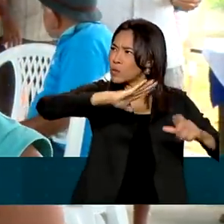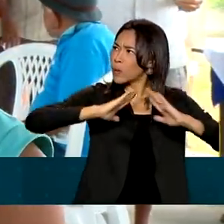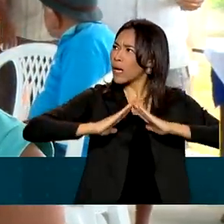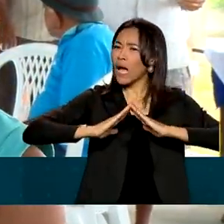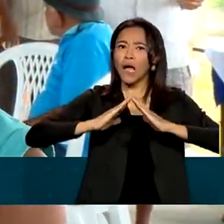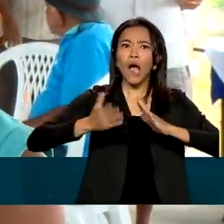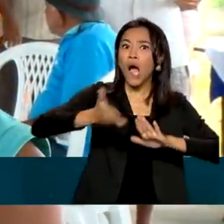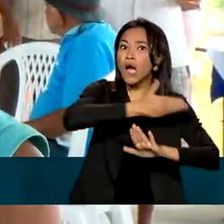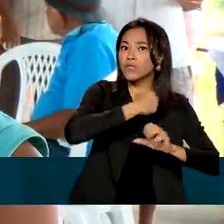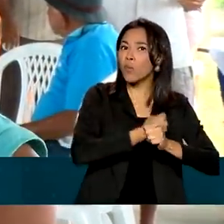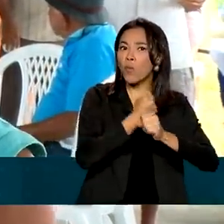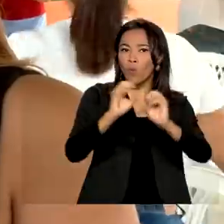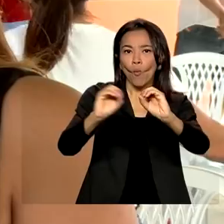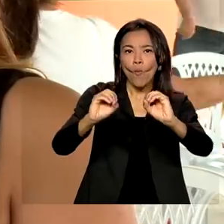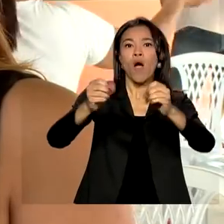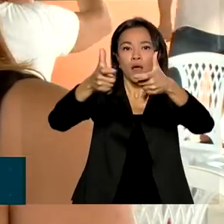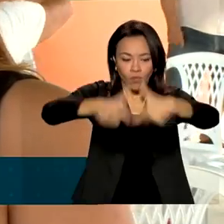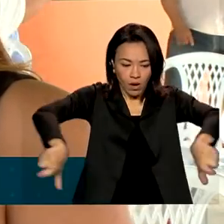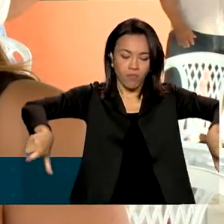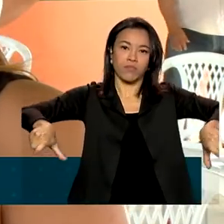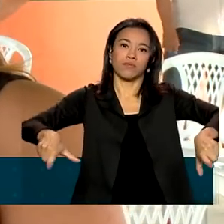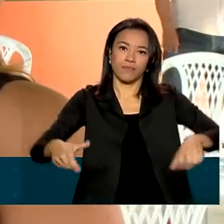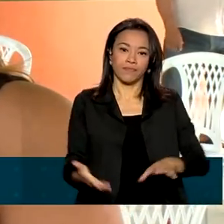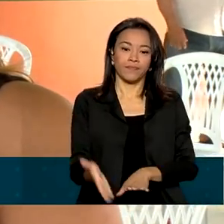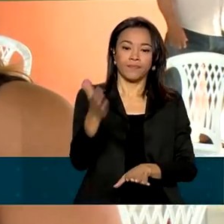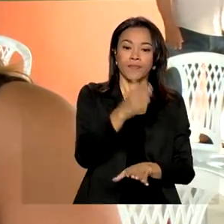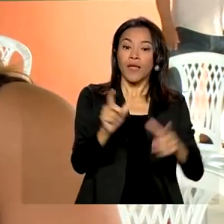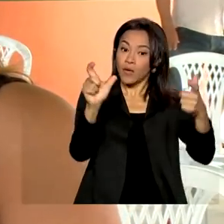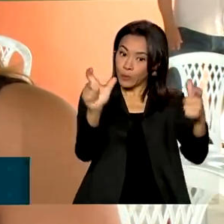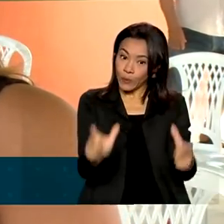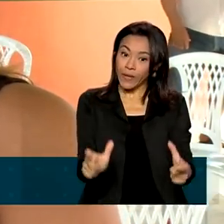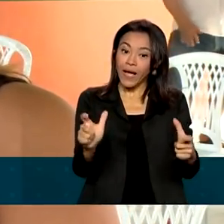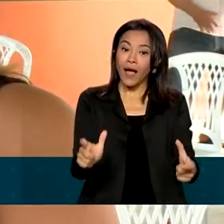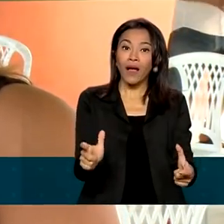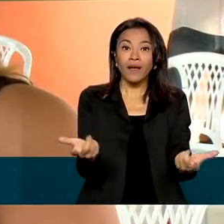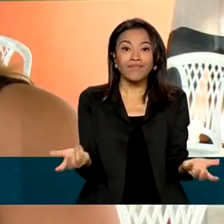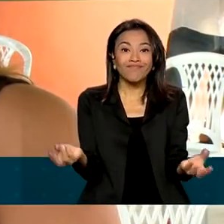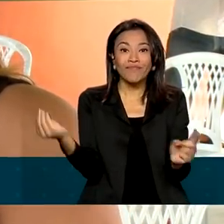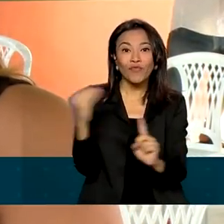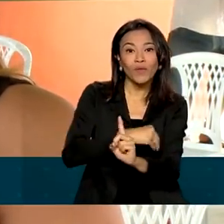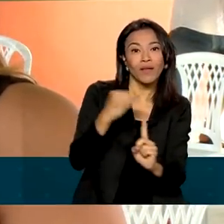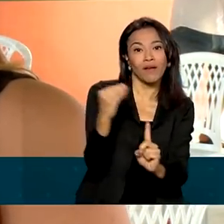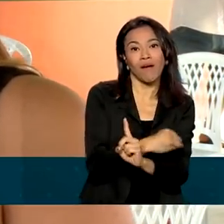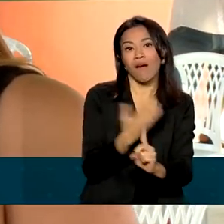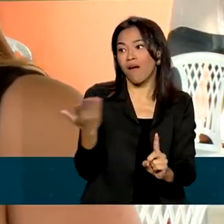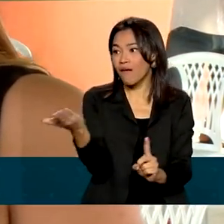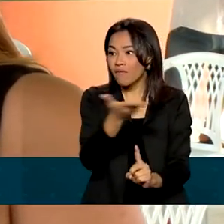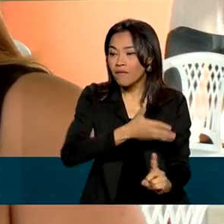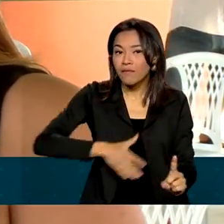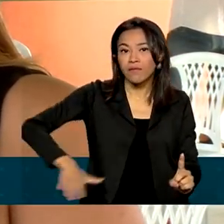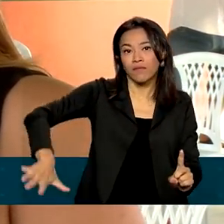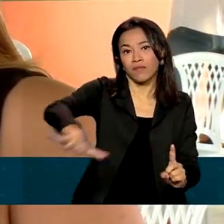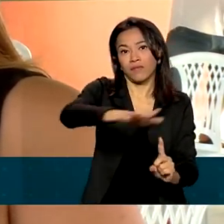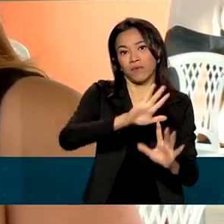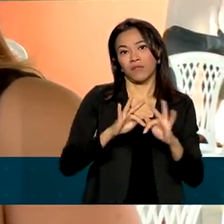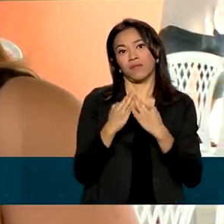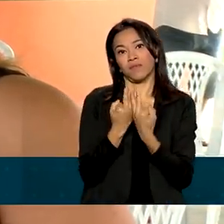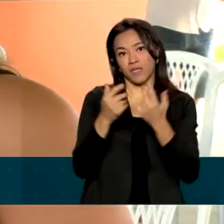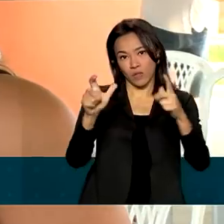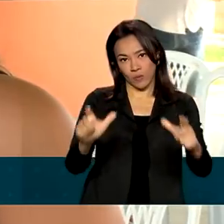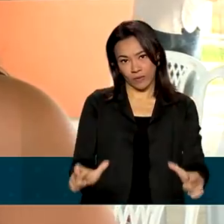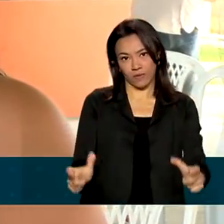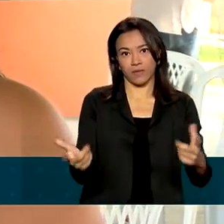construção aqui. Era um espaço completamente vulnerável às famílias, digamos